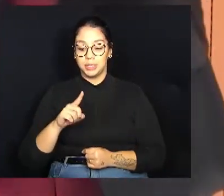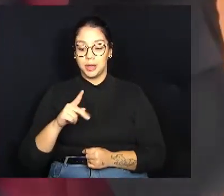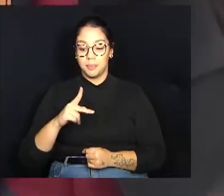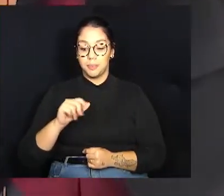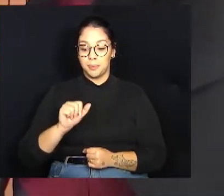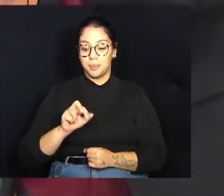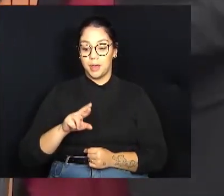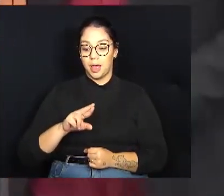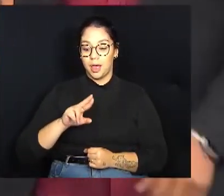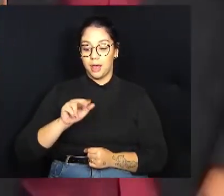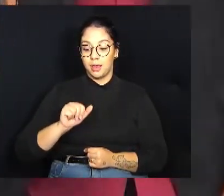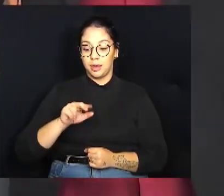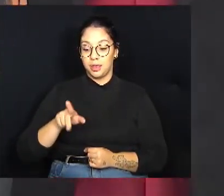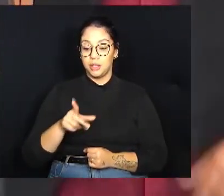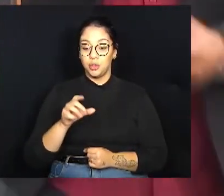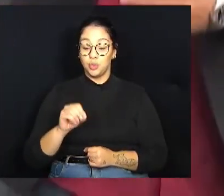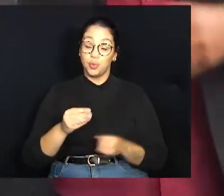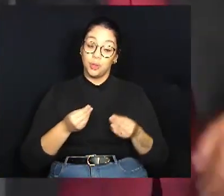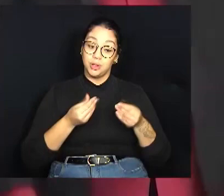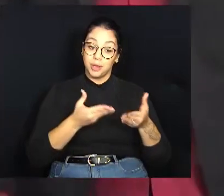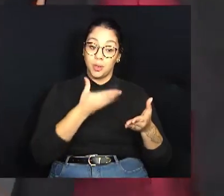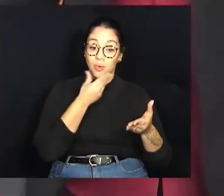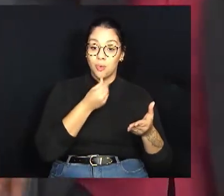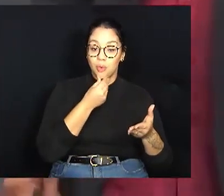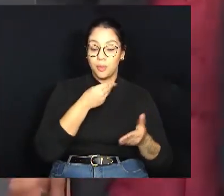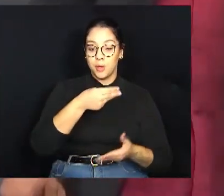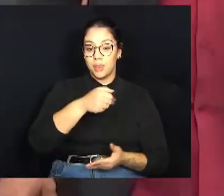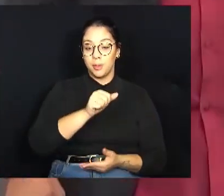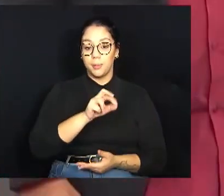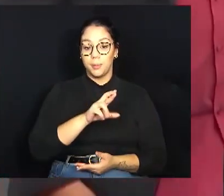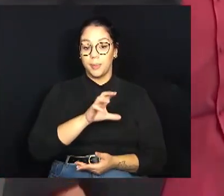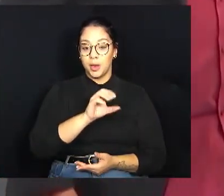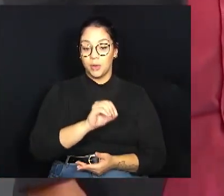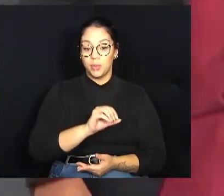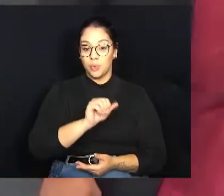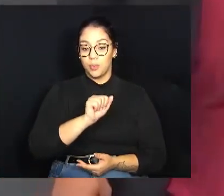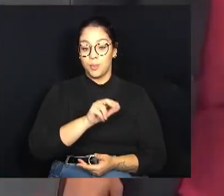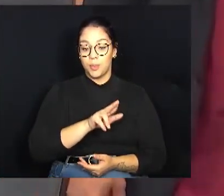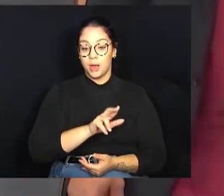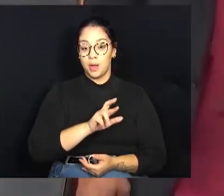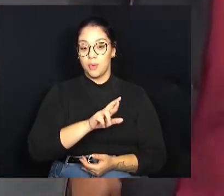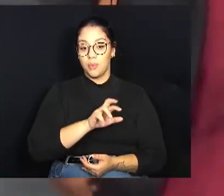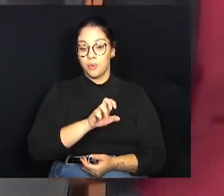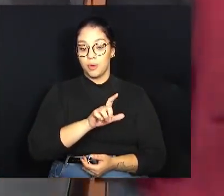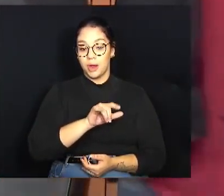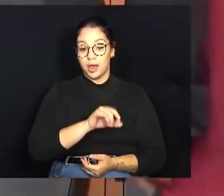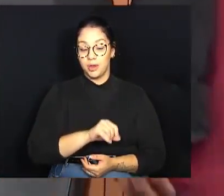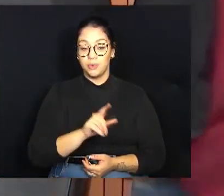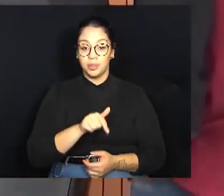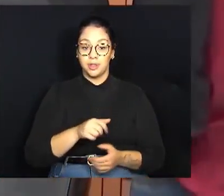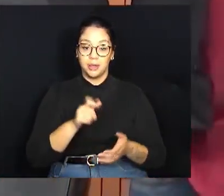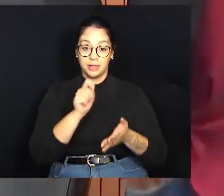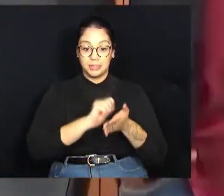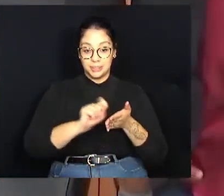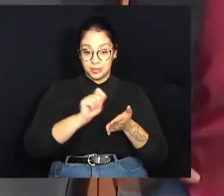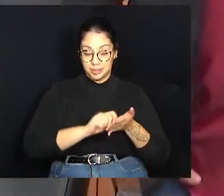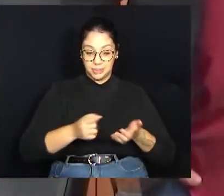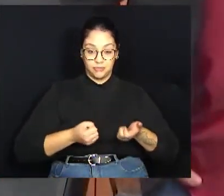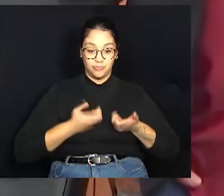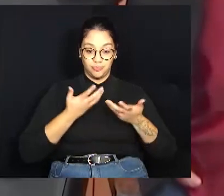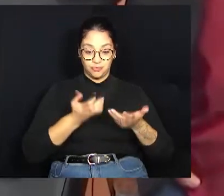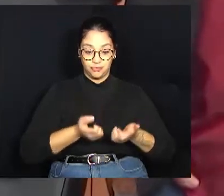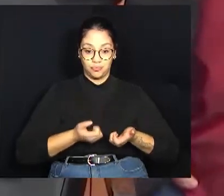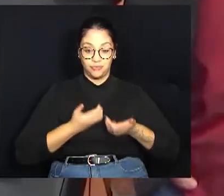Marco Aurélio Pereira da Costa. Esta honraria é concedida aos escritores e escritoras, poetas e poetisas,